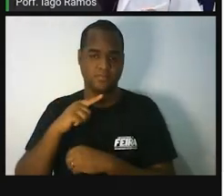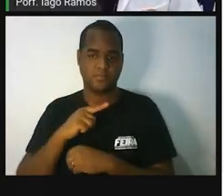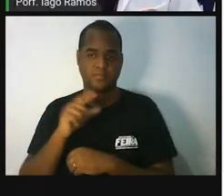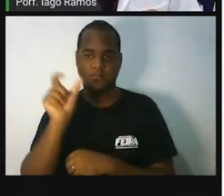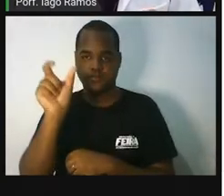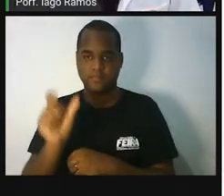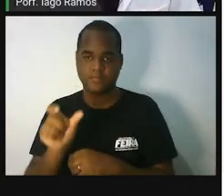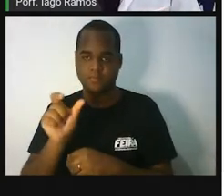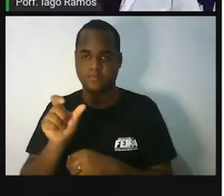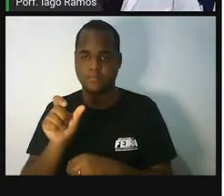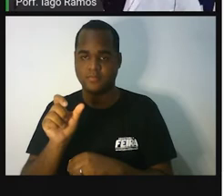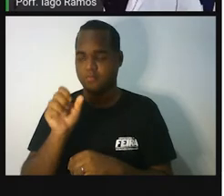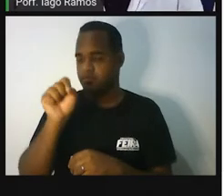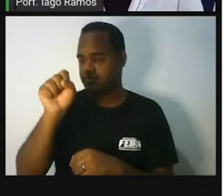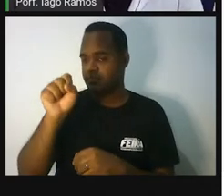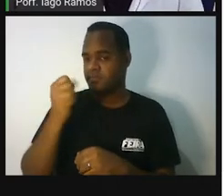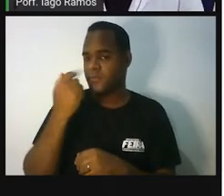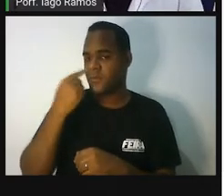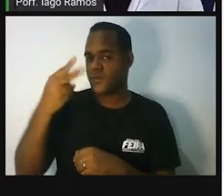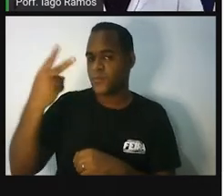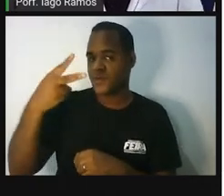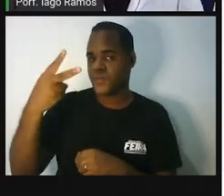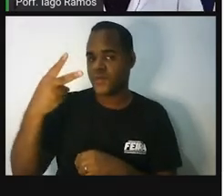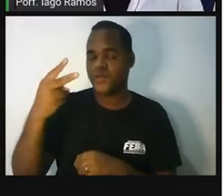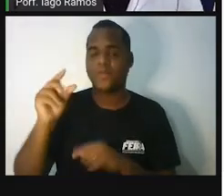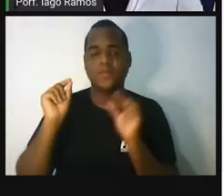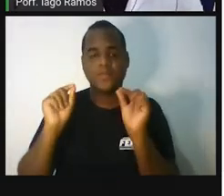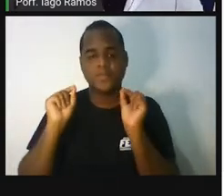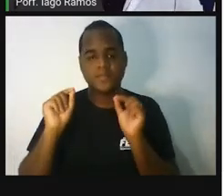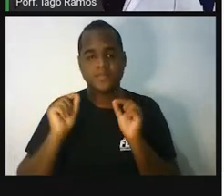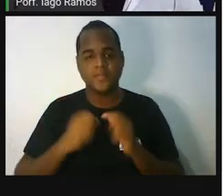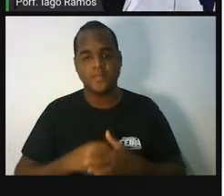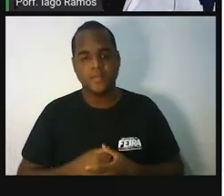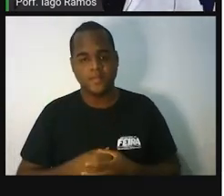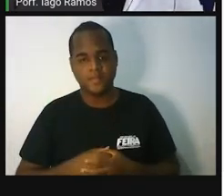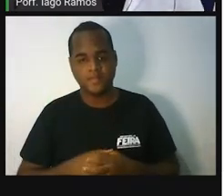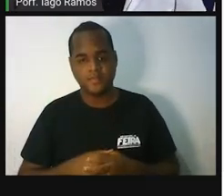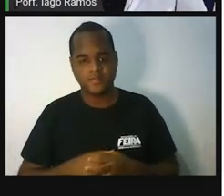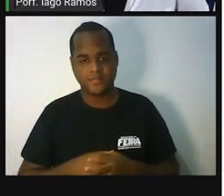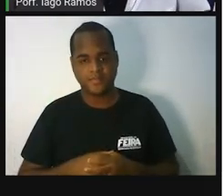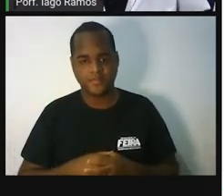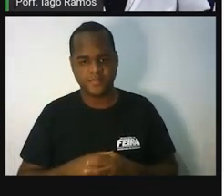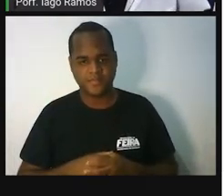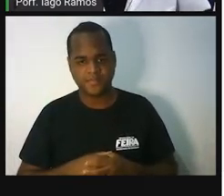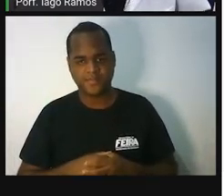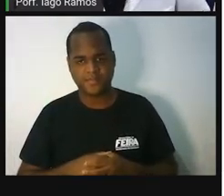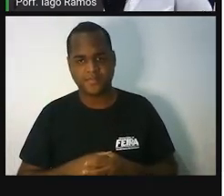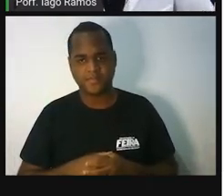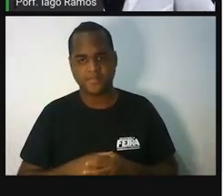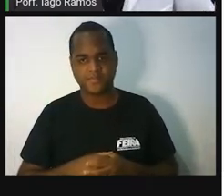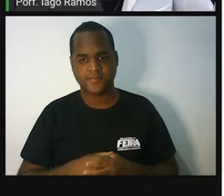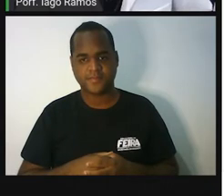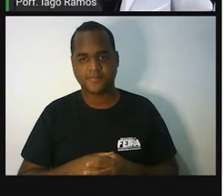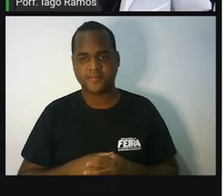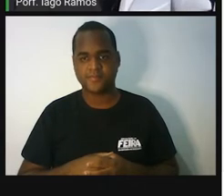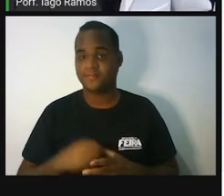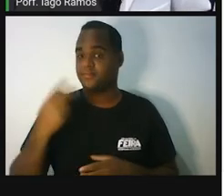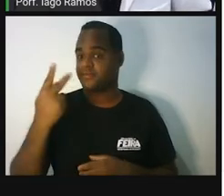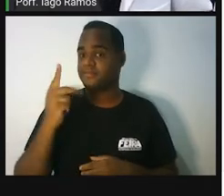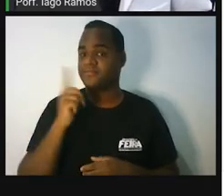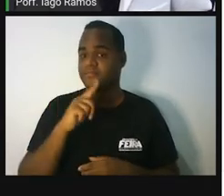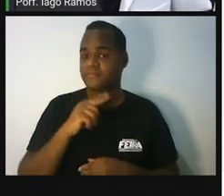ó, um segundo passo. E o segundo passo aqui é o seguinte, ó. Ao resultado que ela